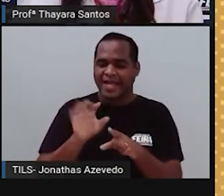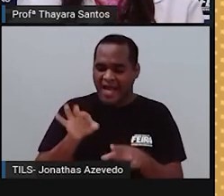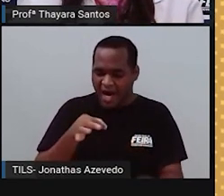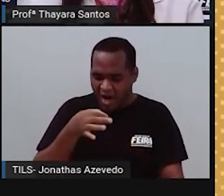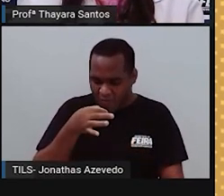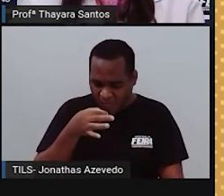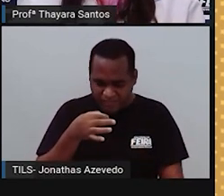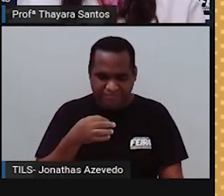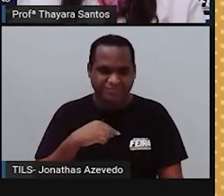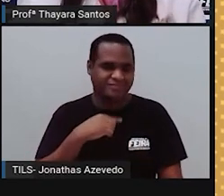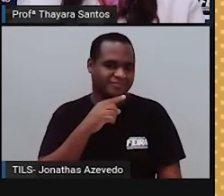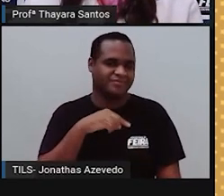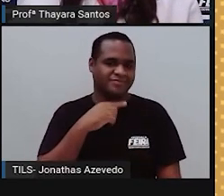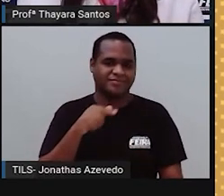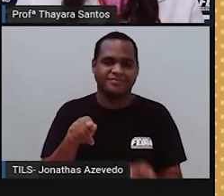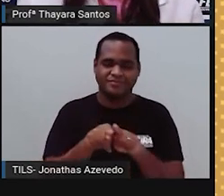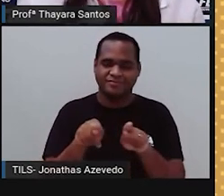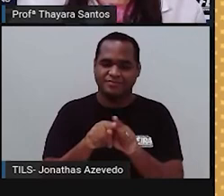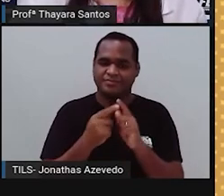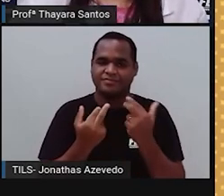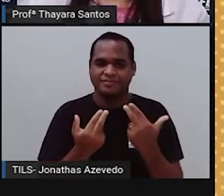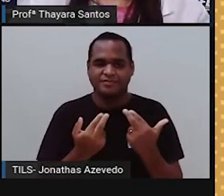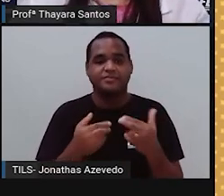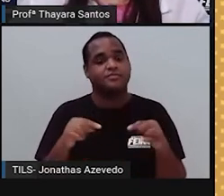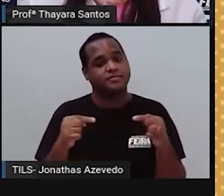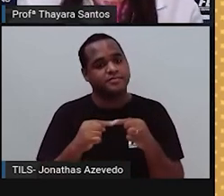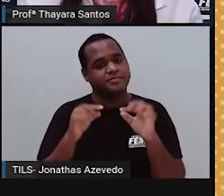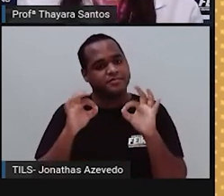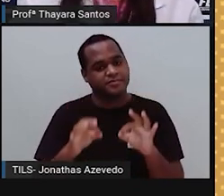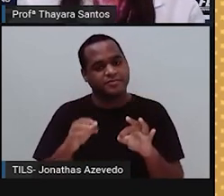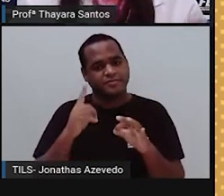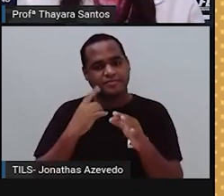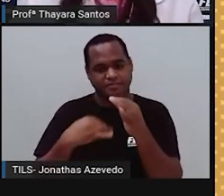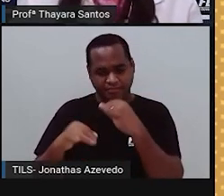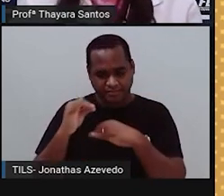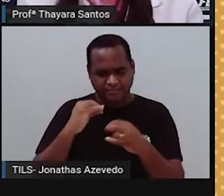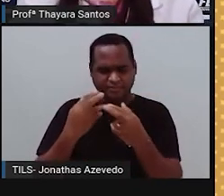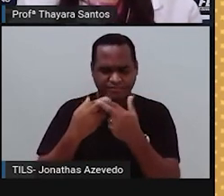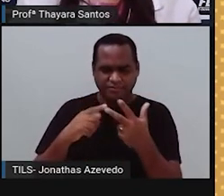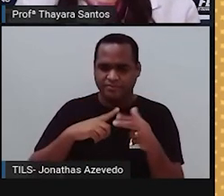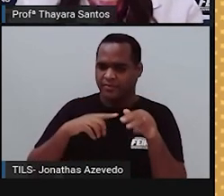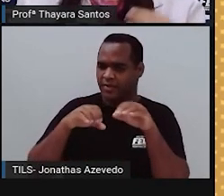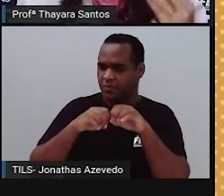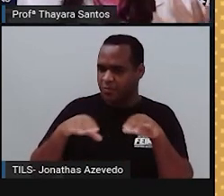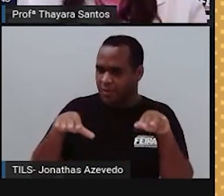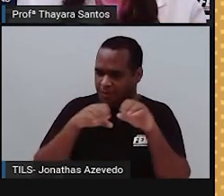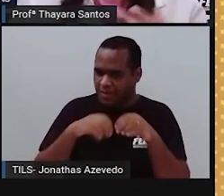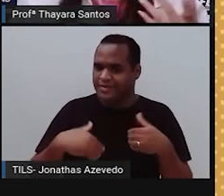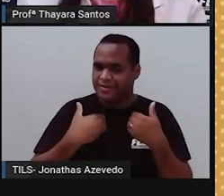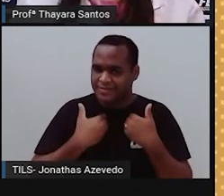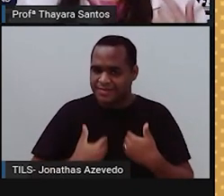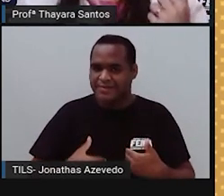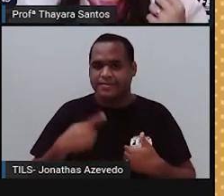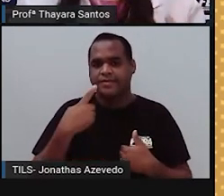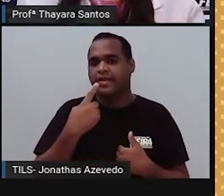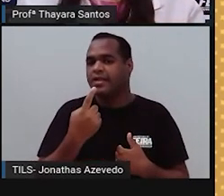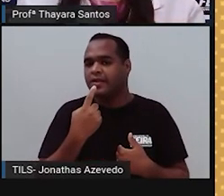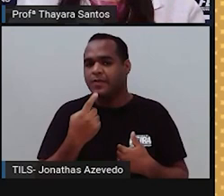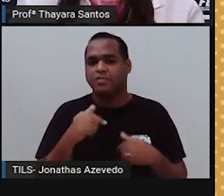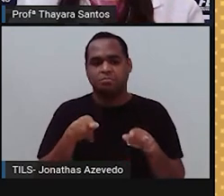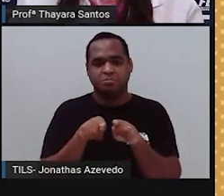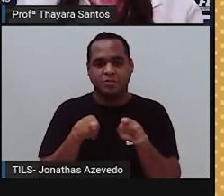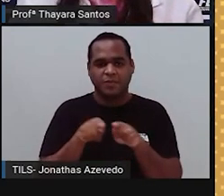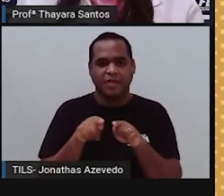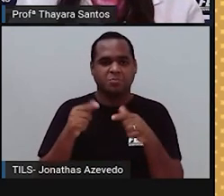comida direito. E esses quimiorreceptores que estão aí espalhados pela nossa língua e também pelas